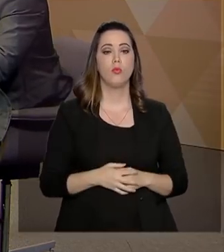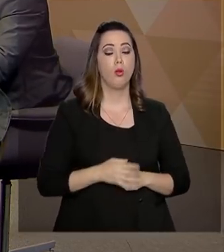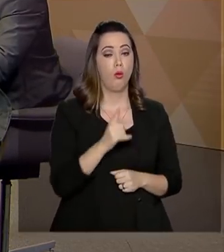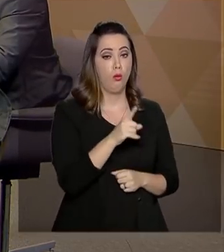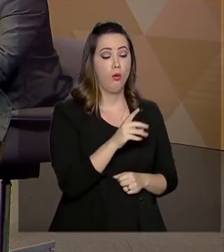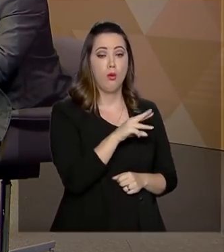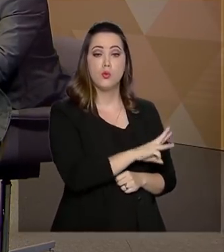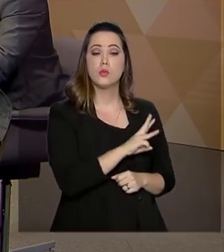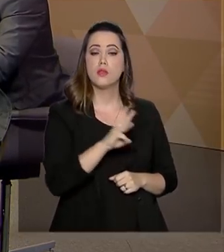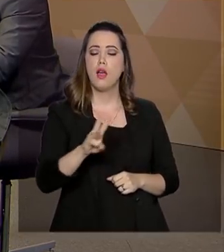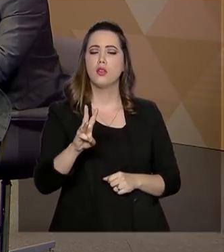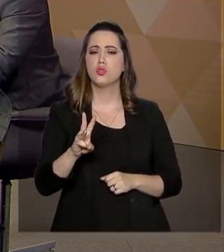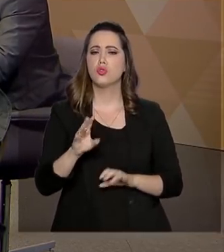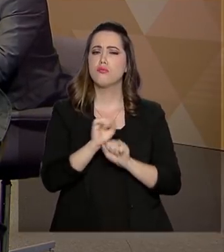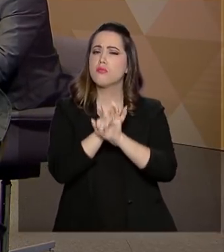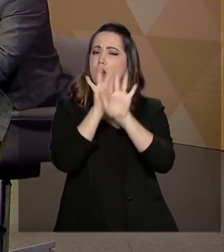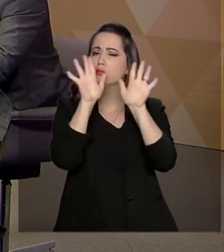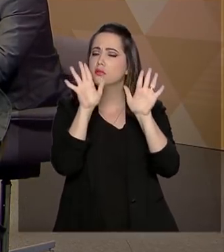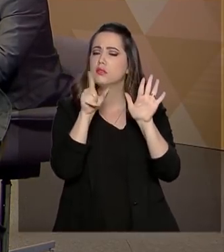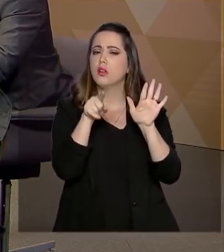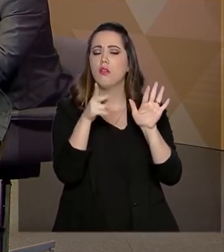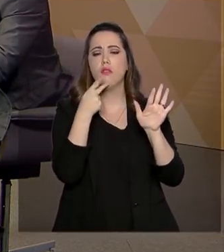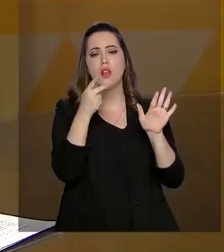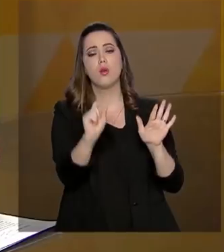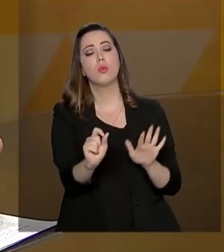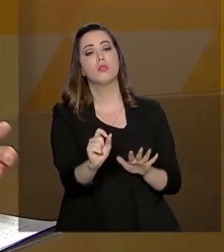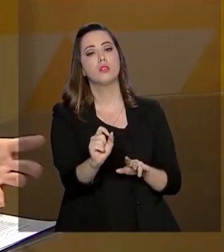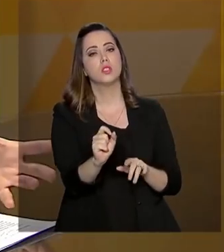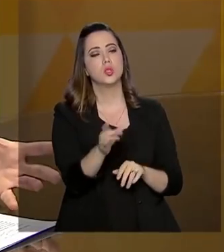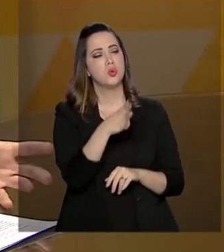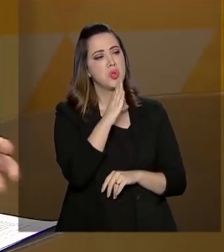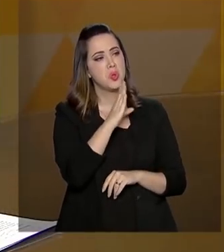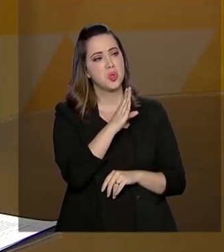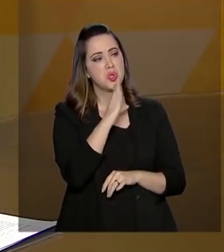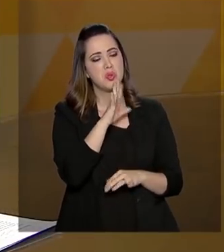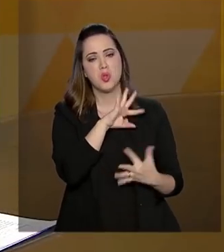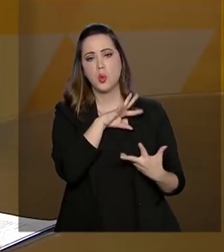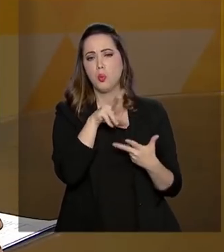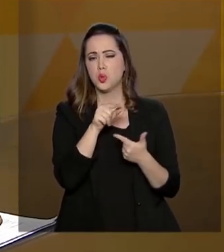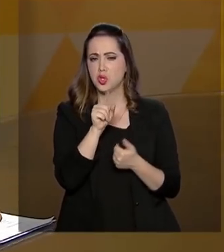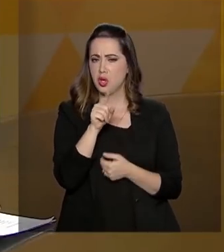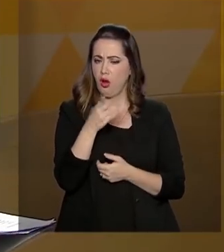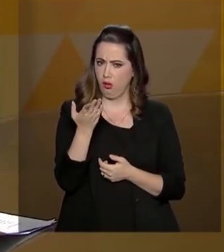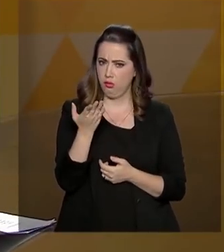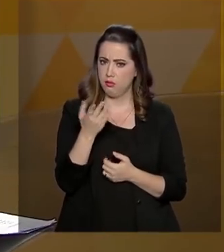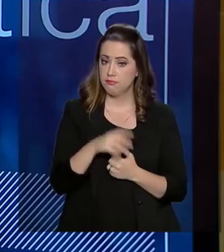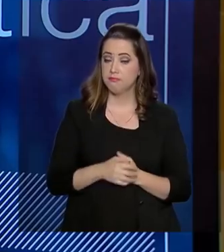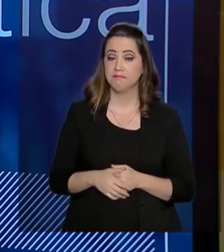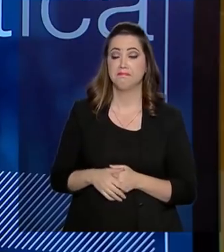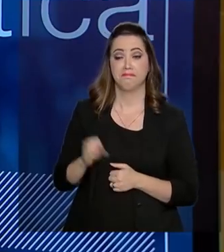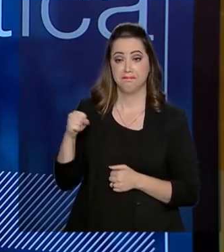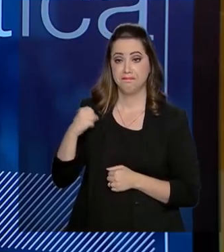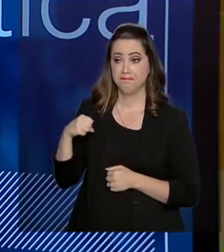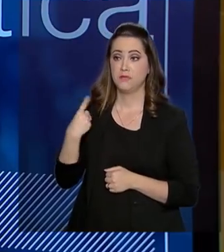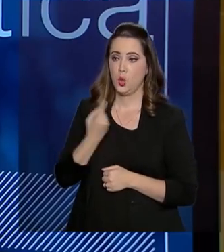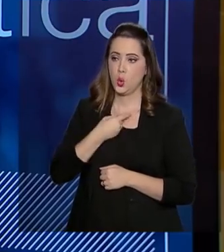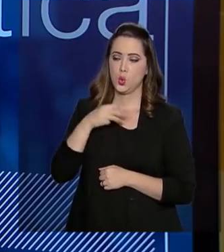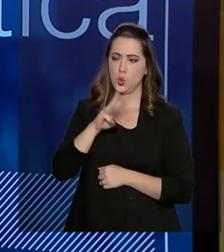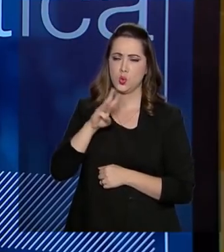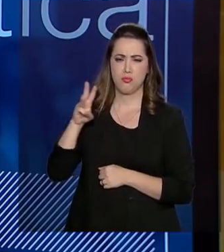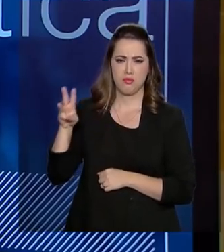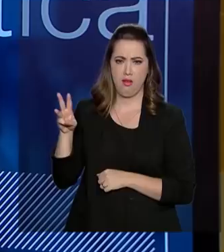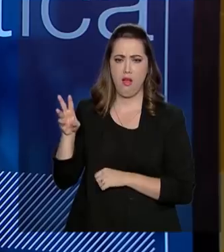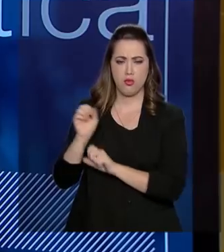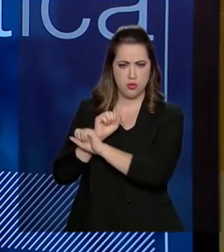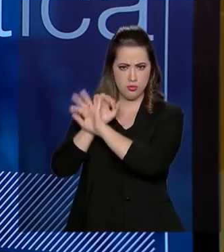E o portal da transparência, que o senhor pode falar, ele tem um reconhecimento internacional, não é isso, ministro? Sim, o nosso portal da transparência,